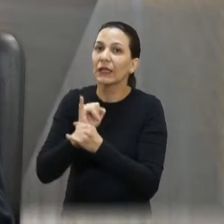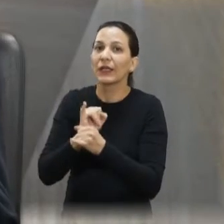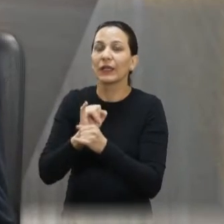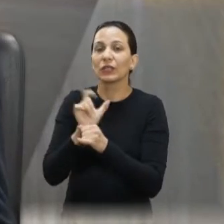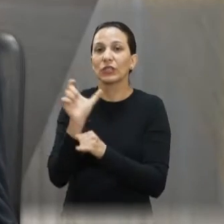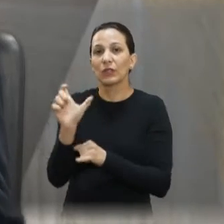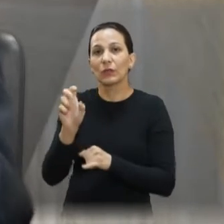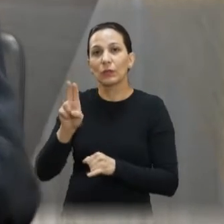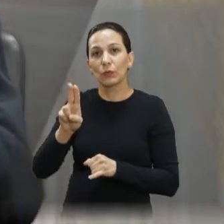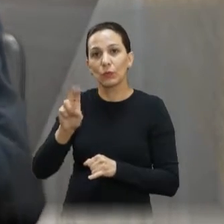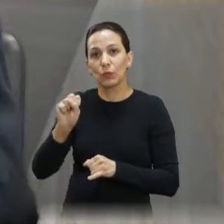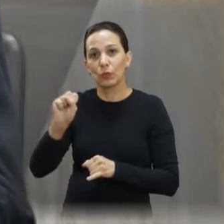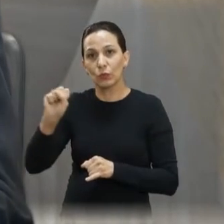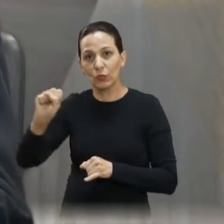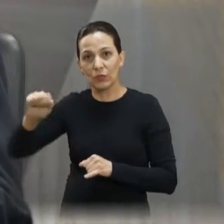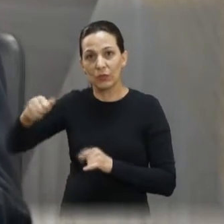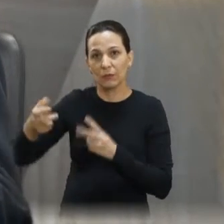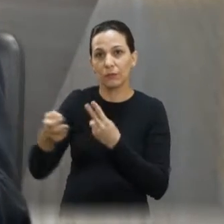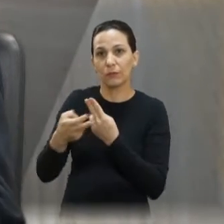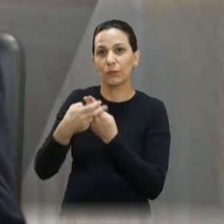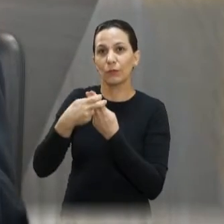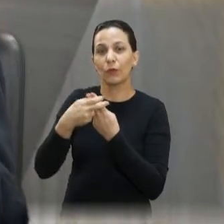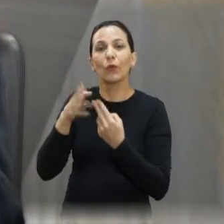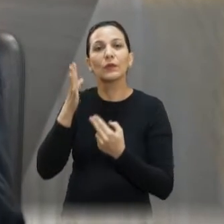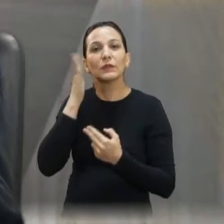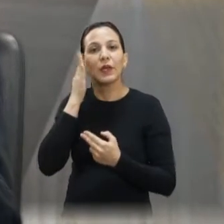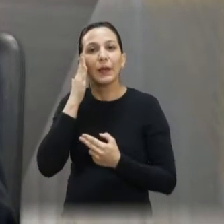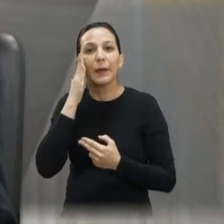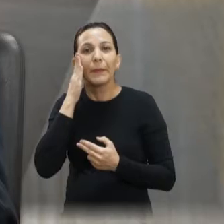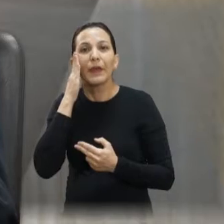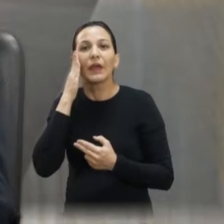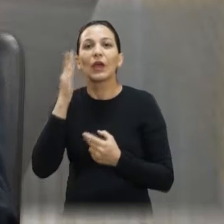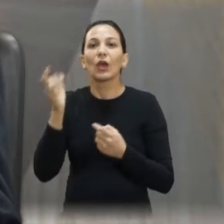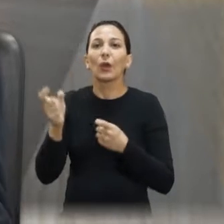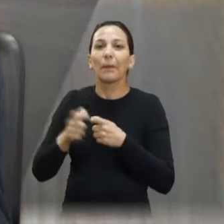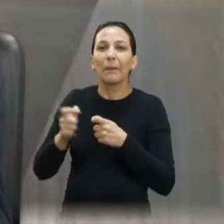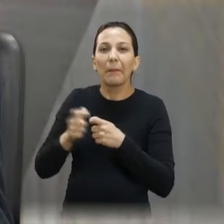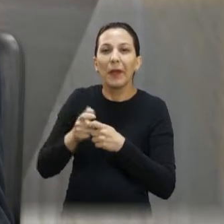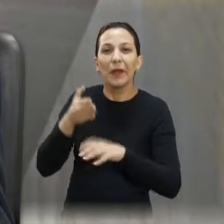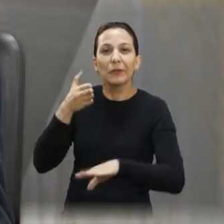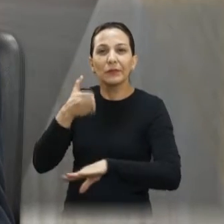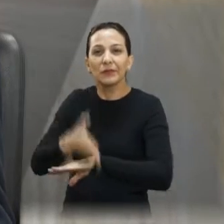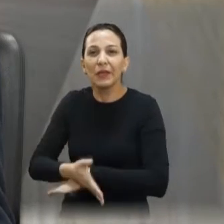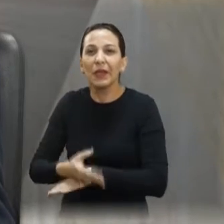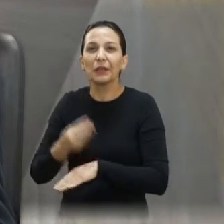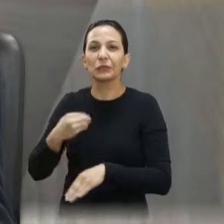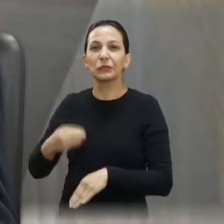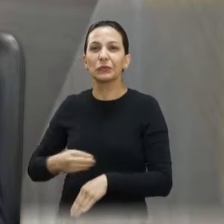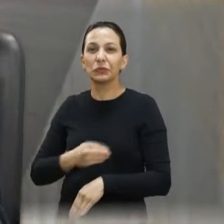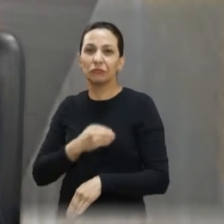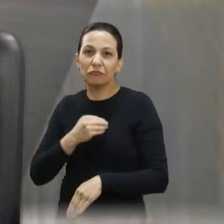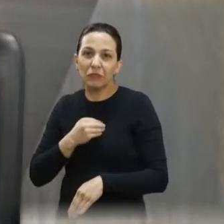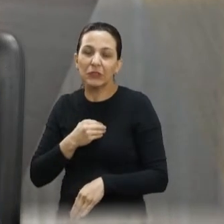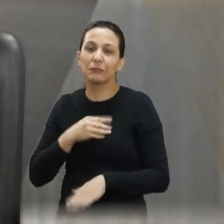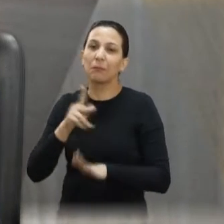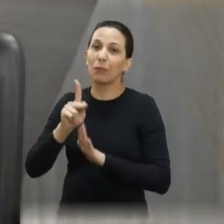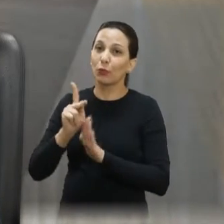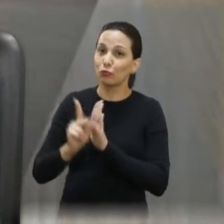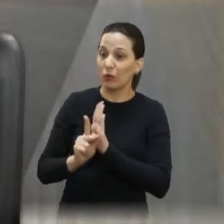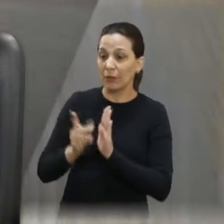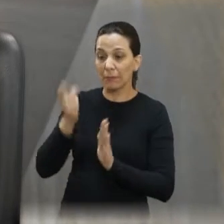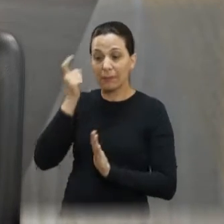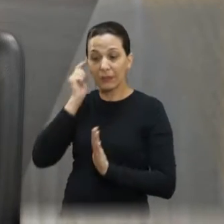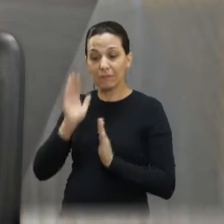SUS, ele acessa lá, ele vê para quando está agendada a consulta, o exame, a cirurgia, dá para acompanhar. Então, eu fiz esse projeto pensando realmente